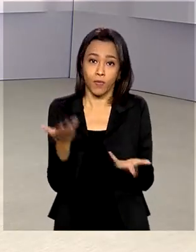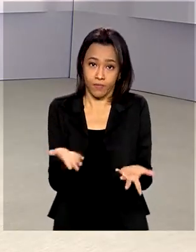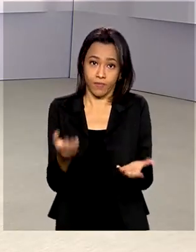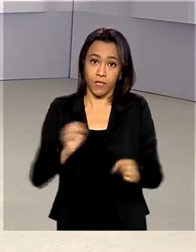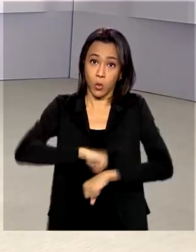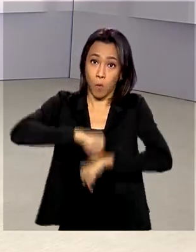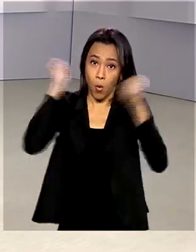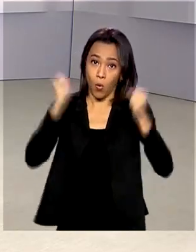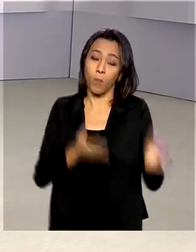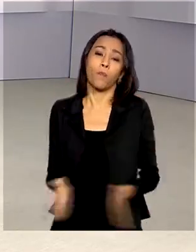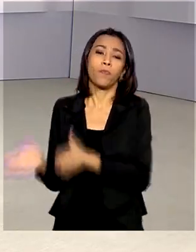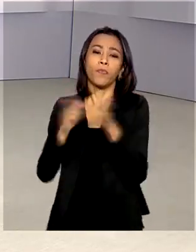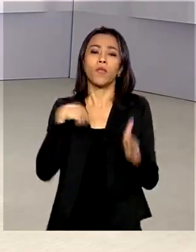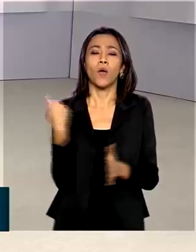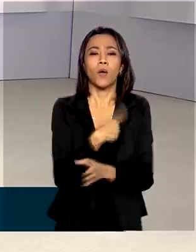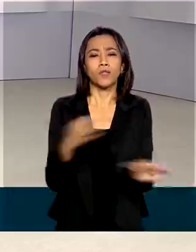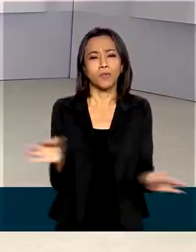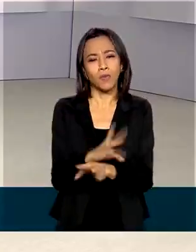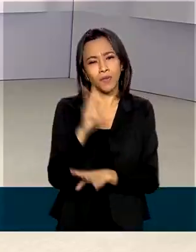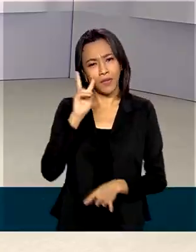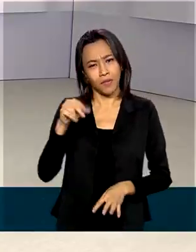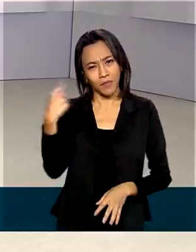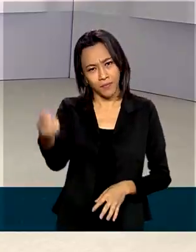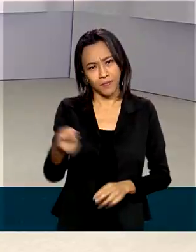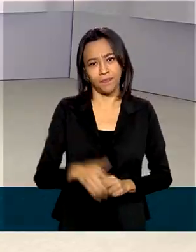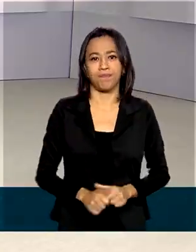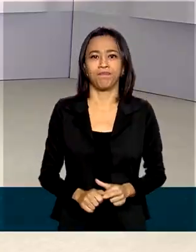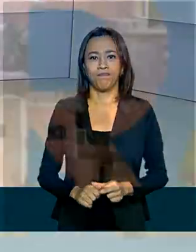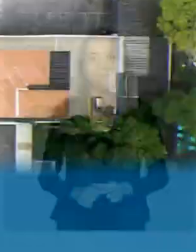A gente fica por aqui. Até a próxima edição.